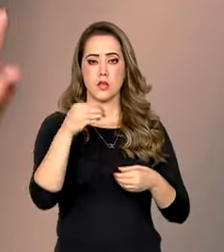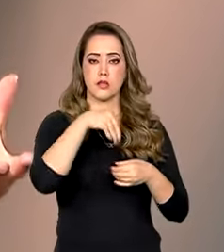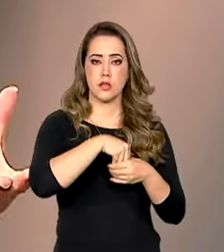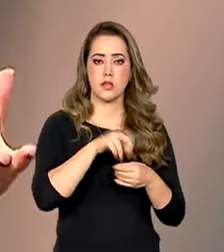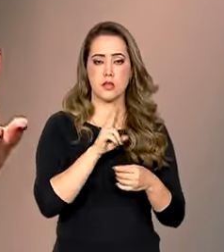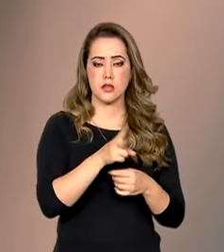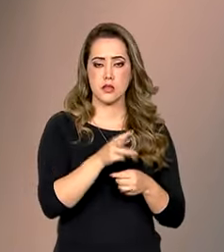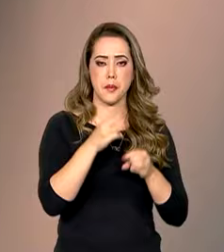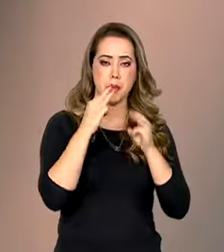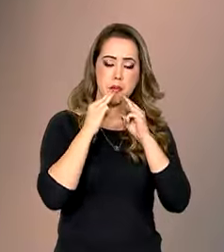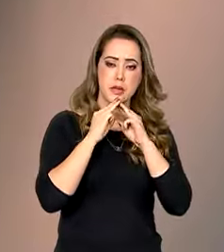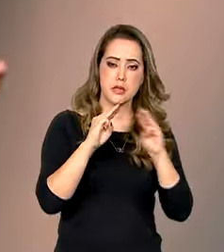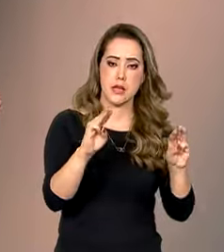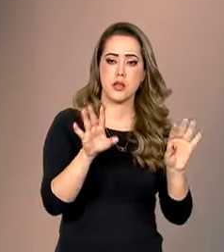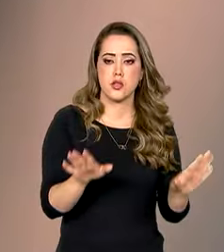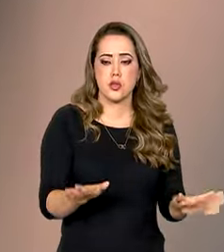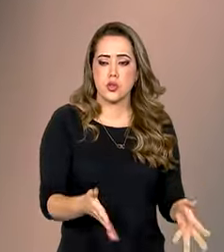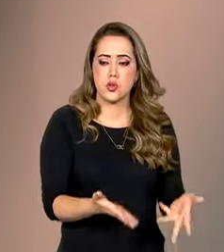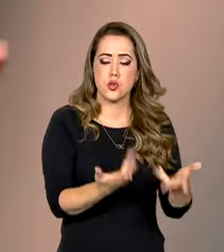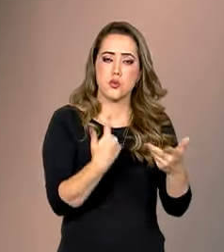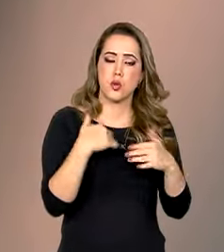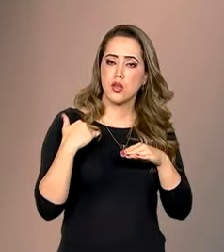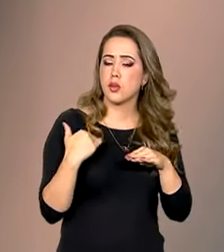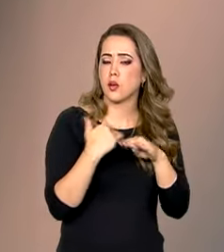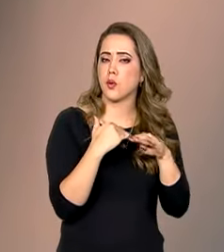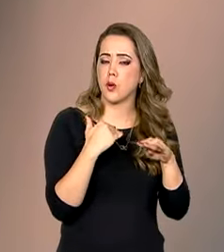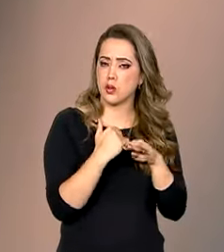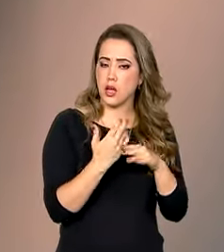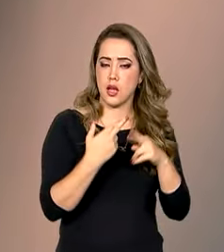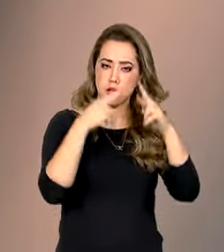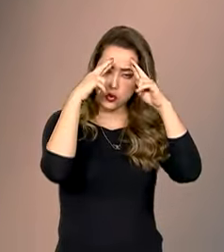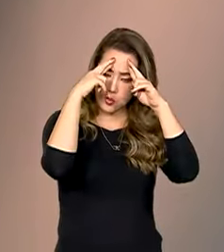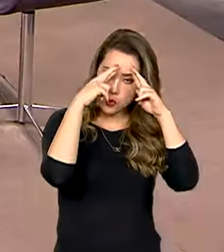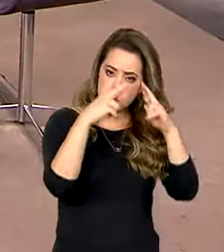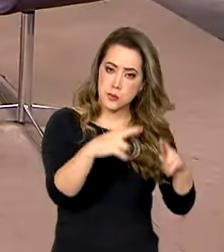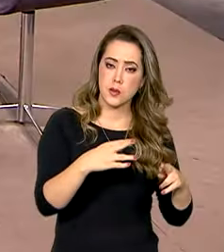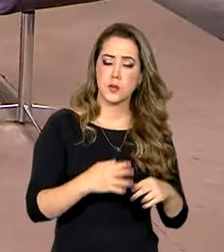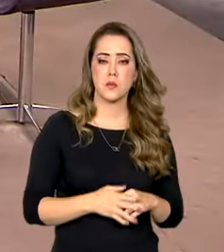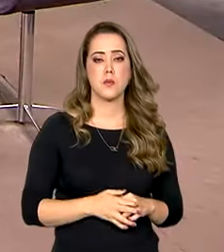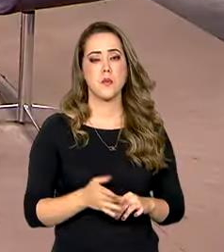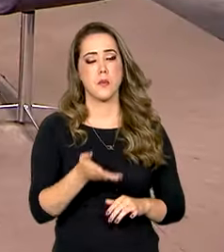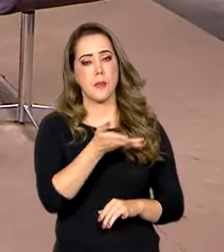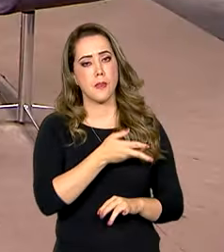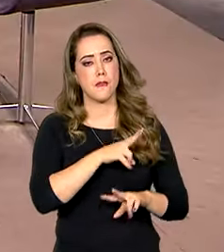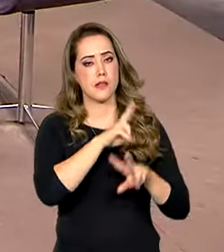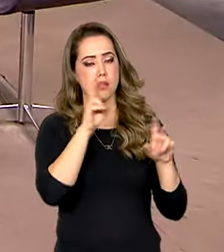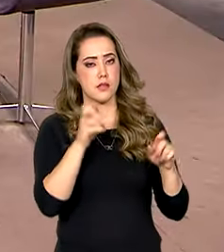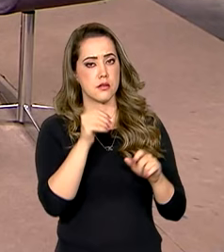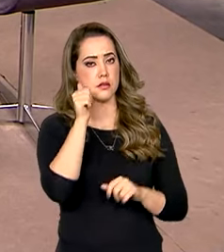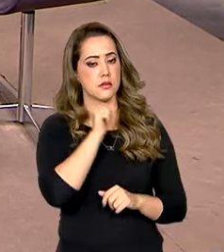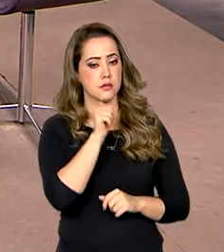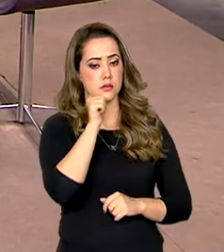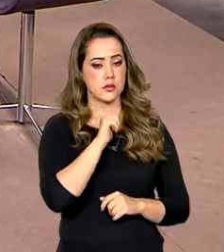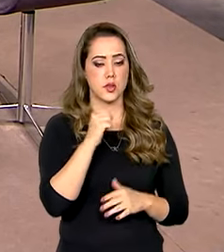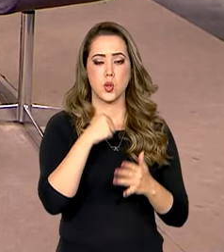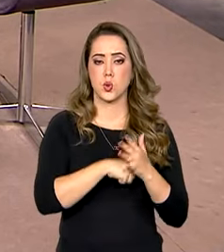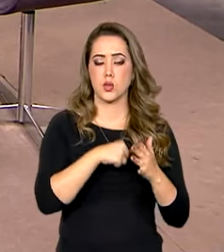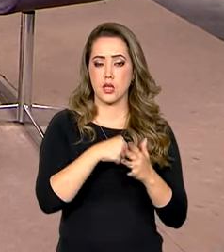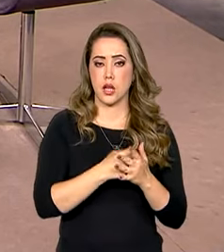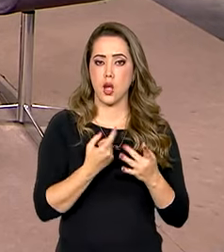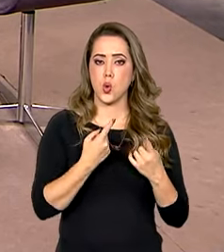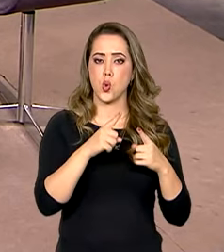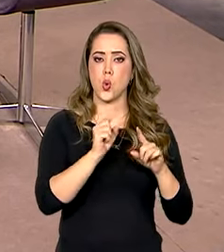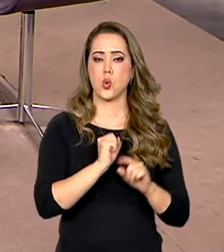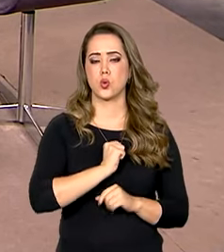mensagens estimulando a igualdade, o respeito em relação às mulheres e o enfrentamento